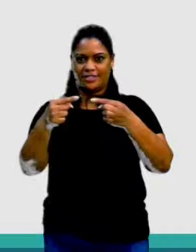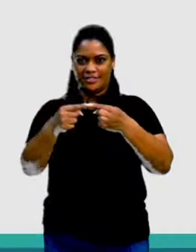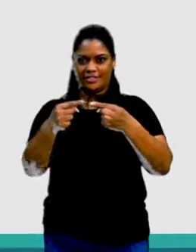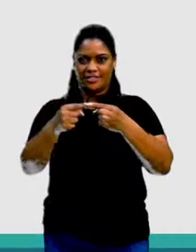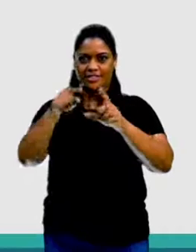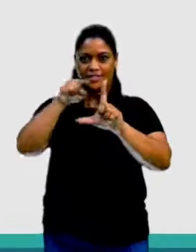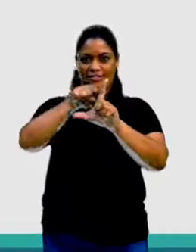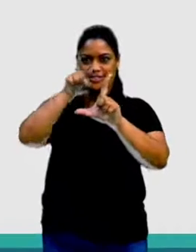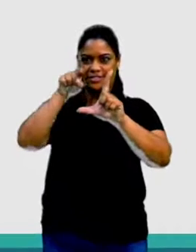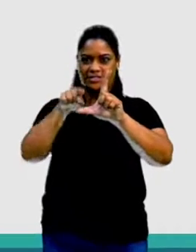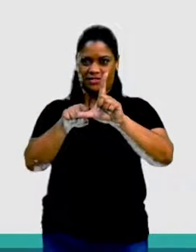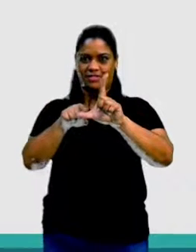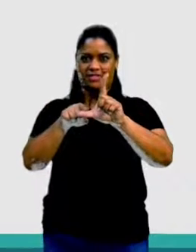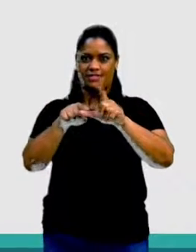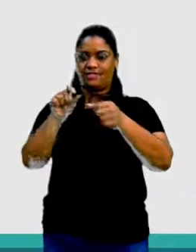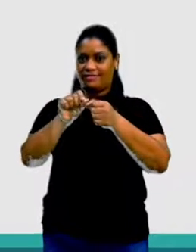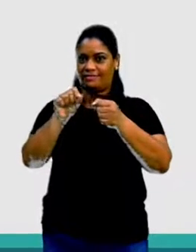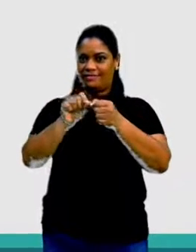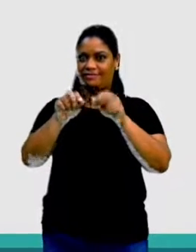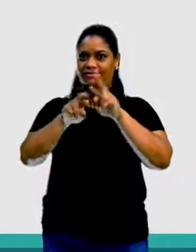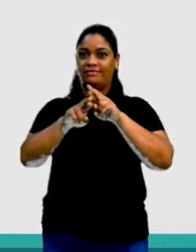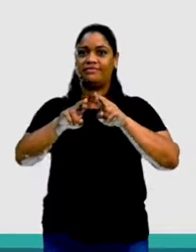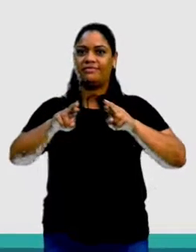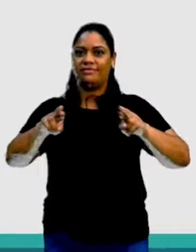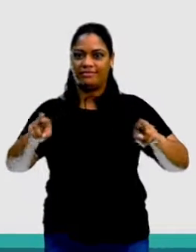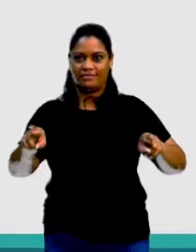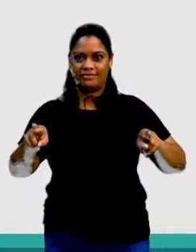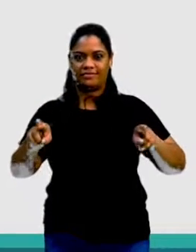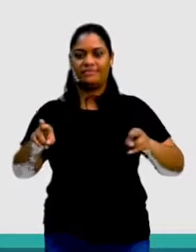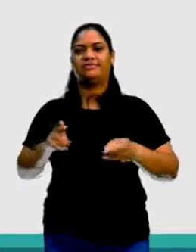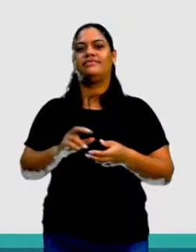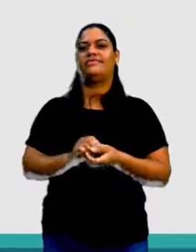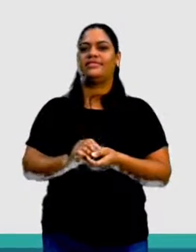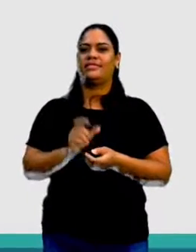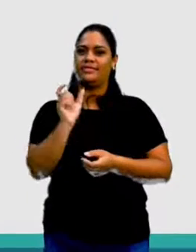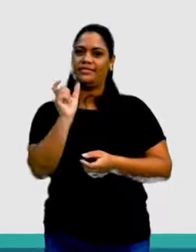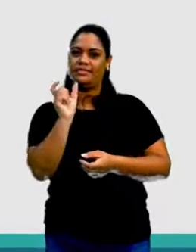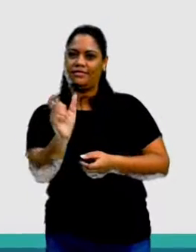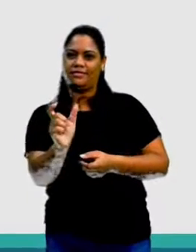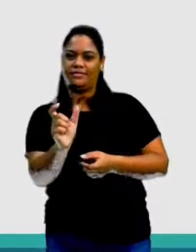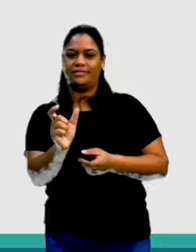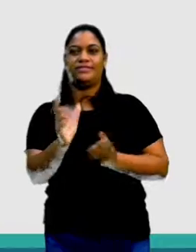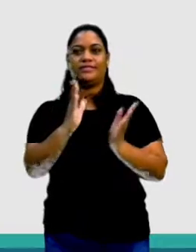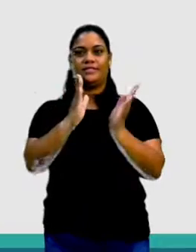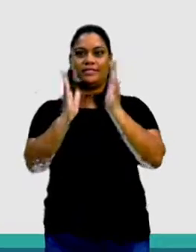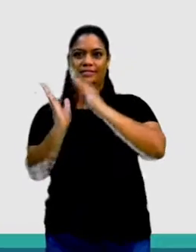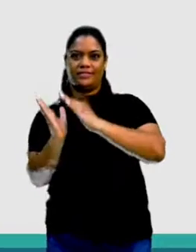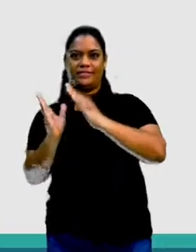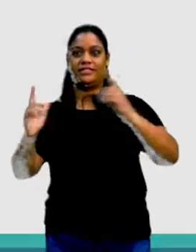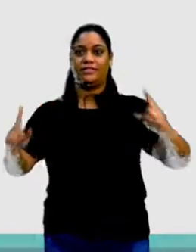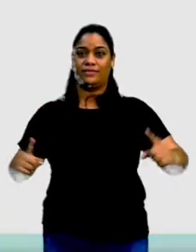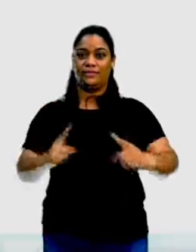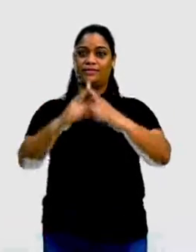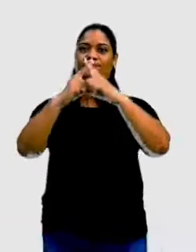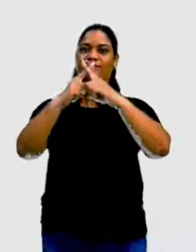formados por retas, tá certo? Retas concorrentes, retas paralelas, enfim.